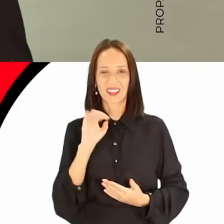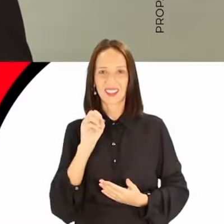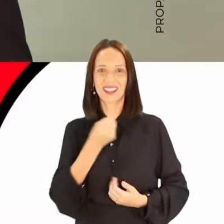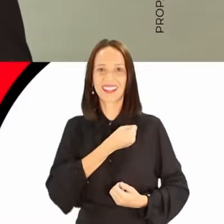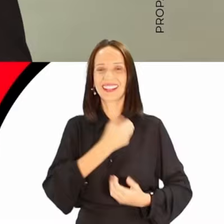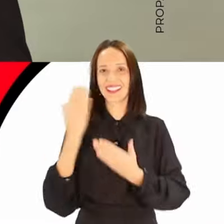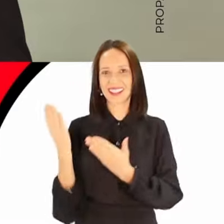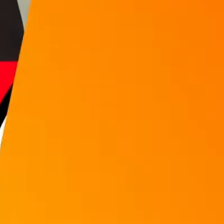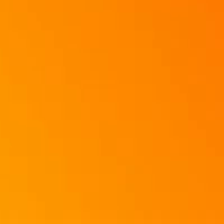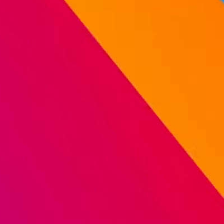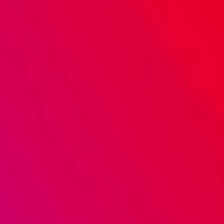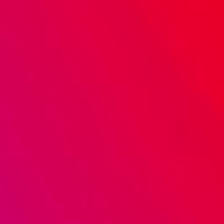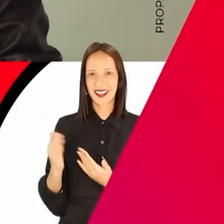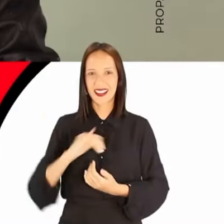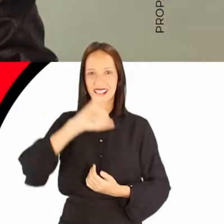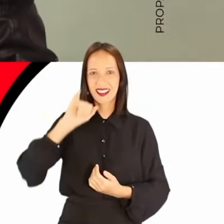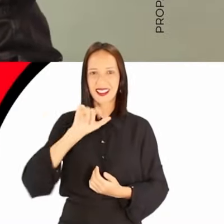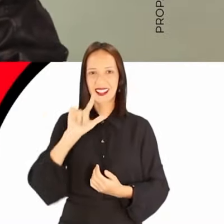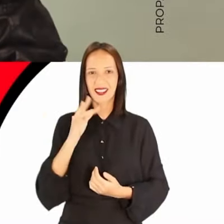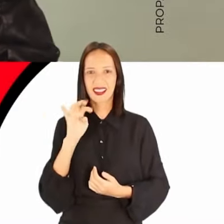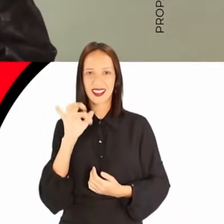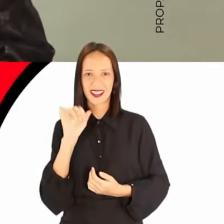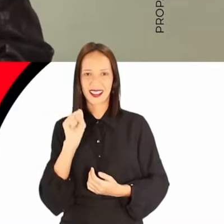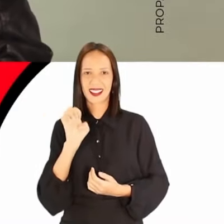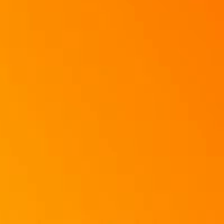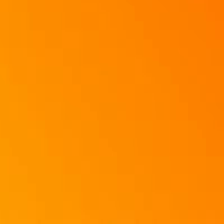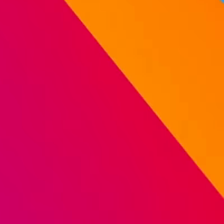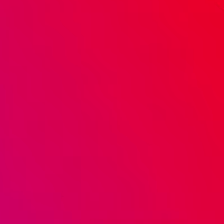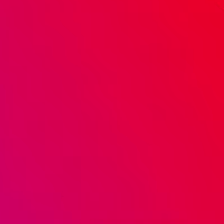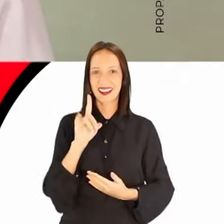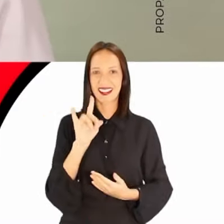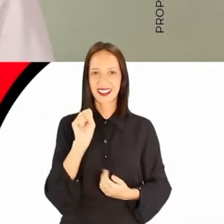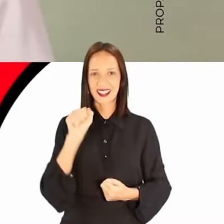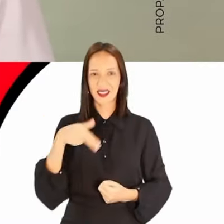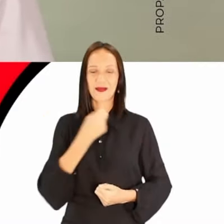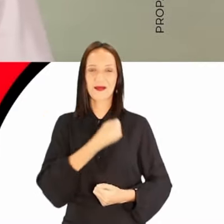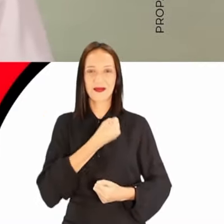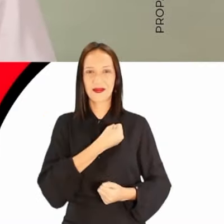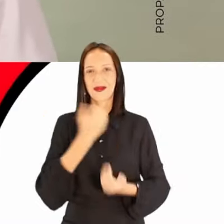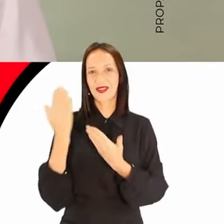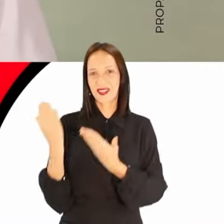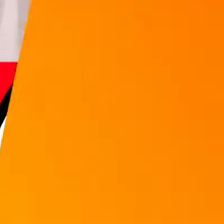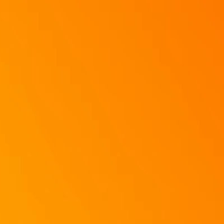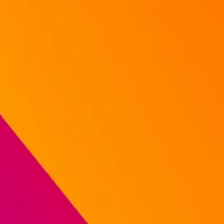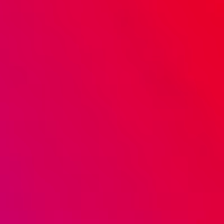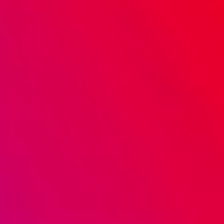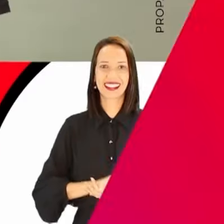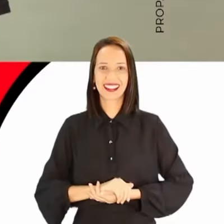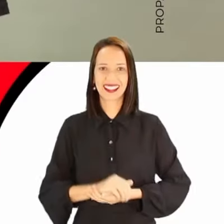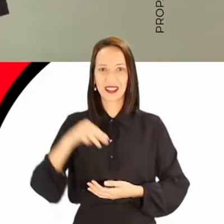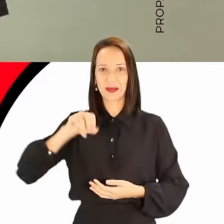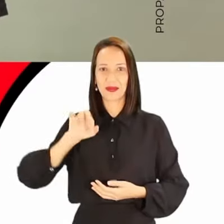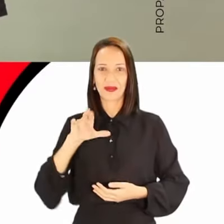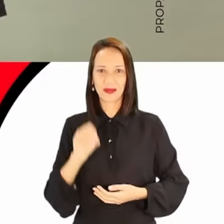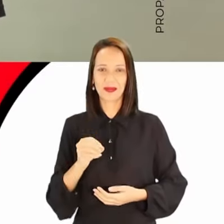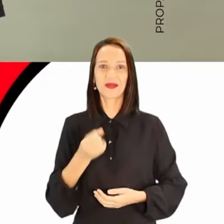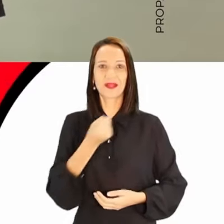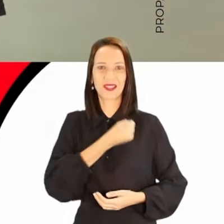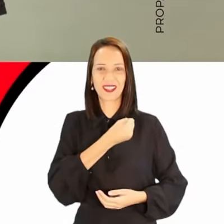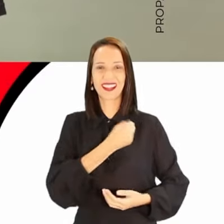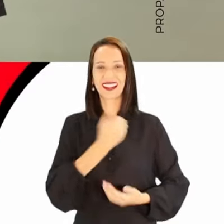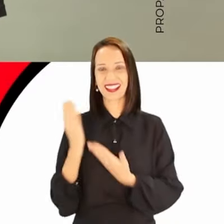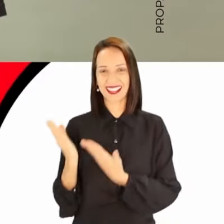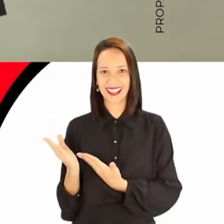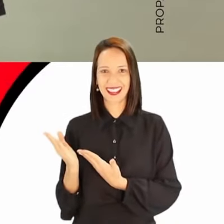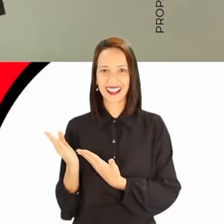Gomes, 50-0-29. J.R. Freita, 50-0-0-7. Edson Silva, 50-0-21. Maurício de Melo Ribeiro,